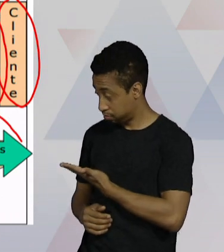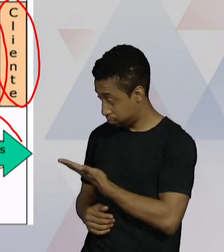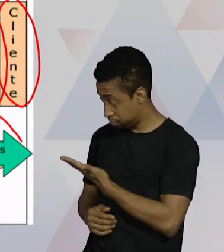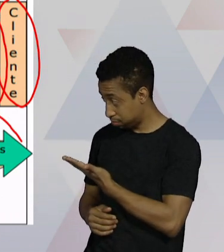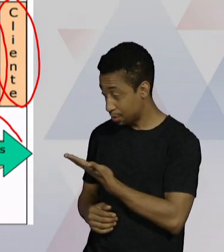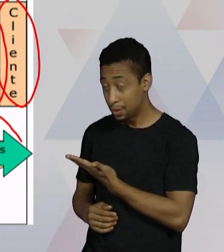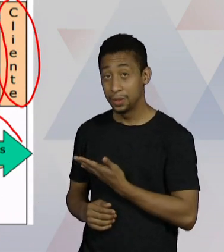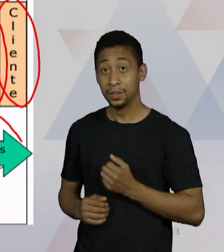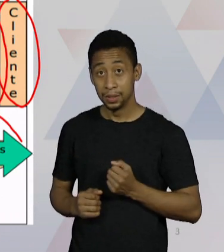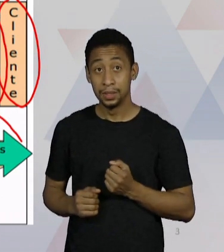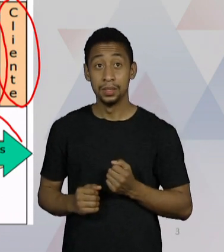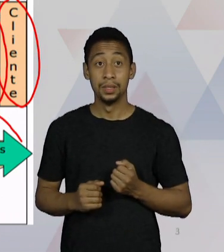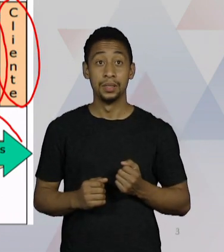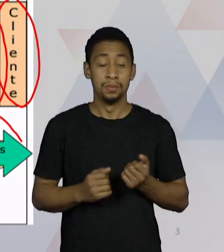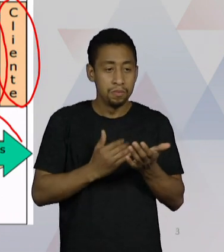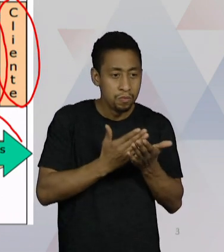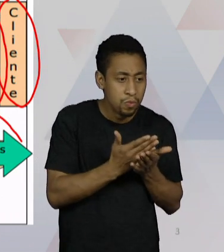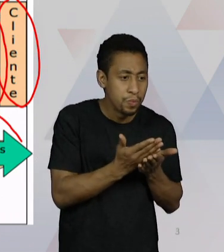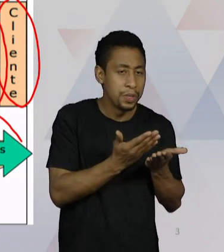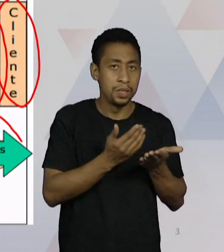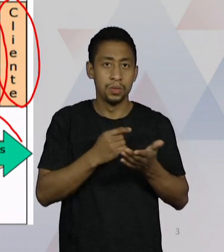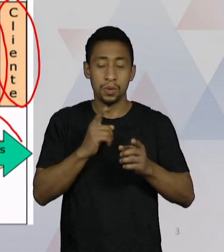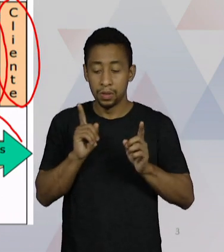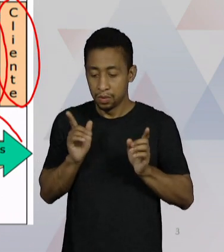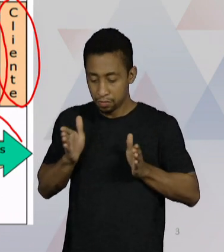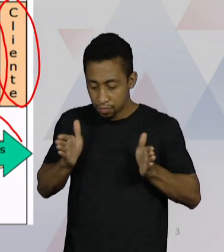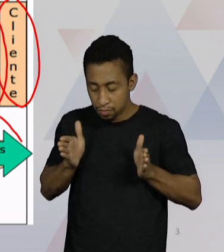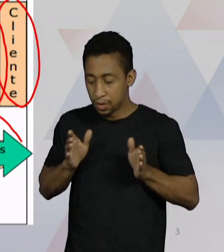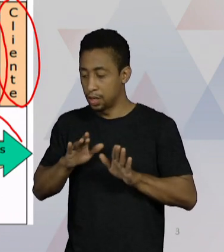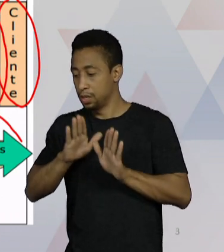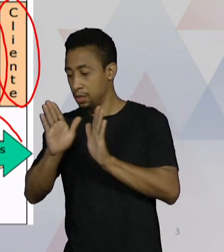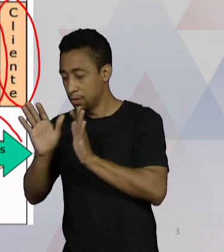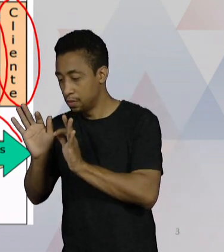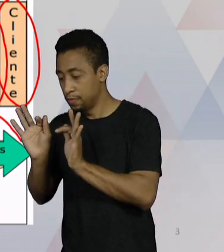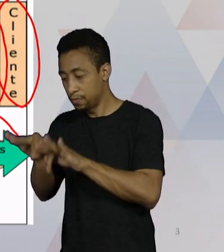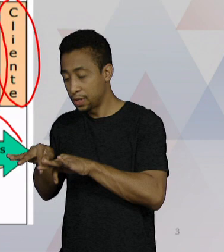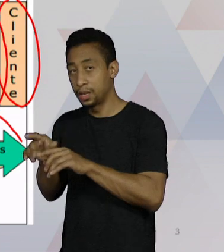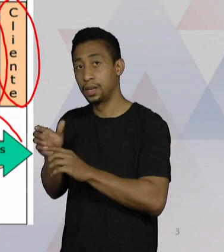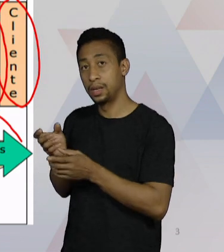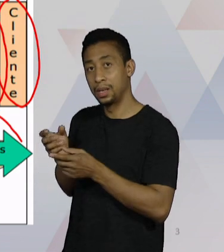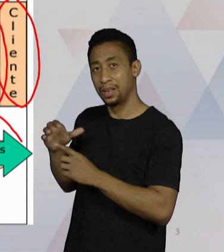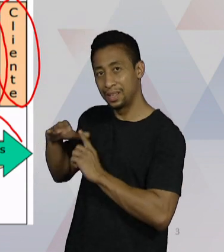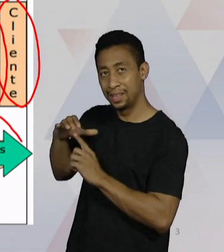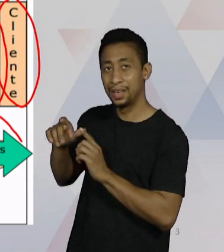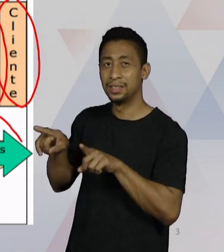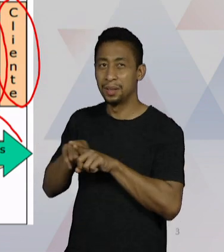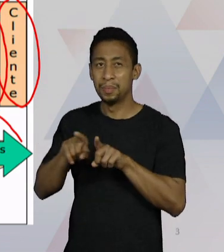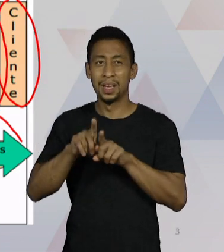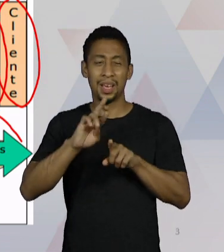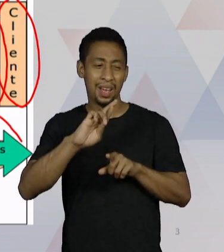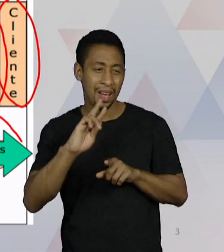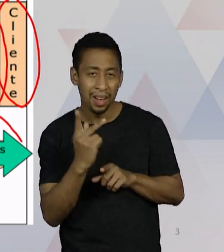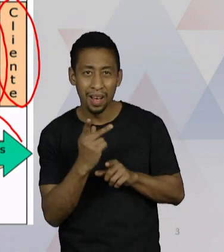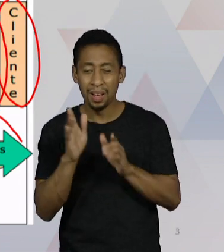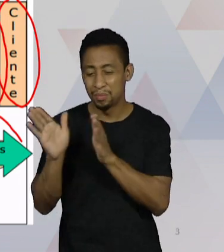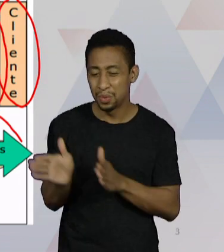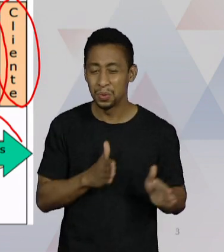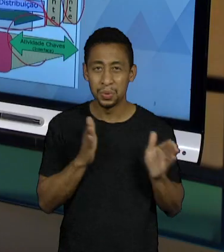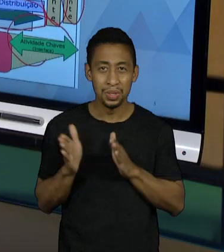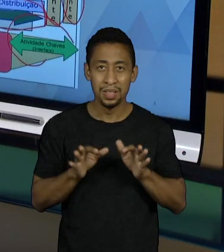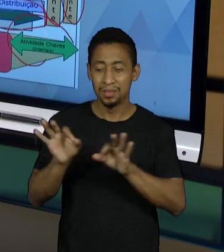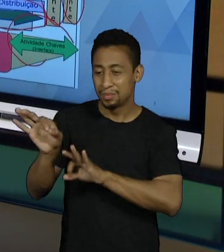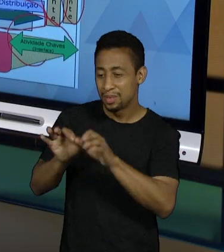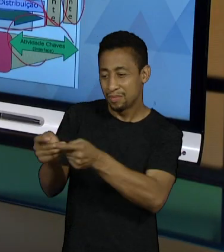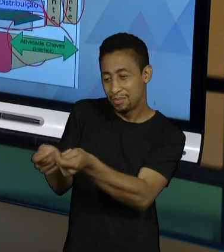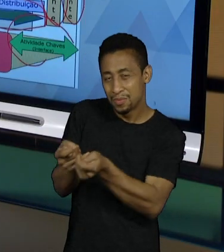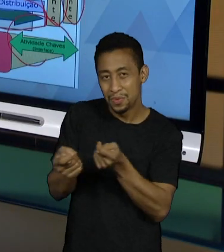físico comum aqui, que é a parte de produtiva, a parte de RH, a parte de planejamento e